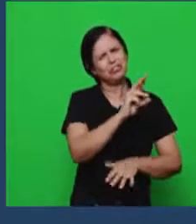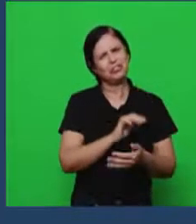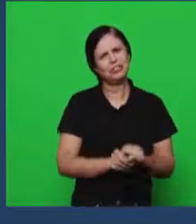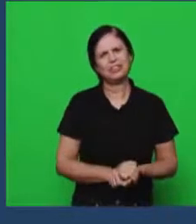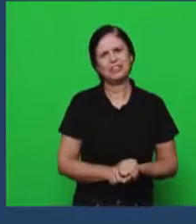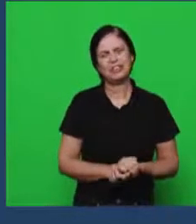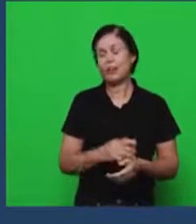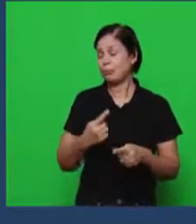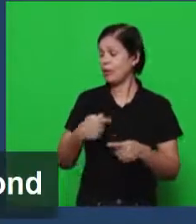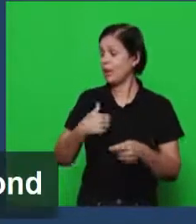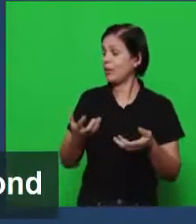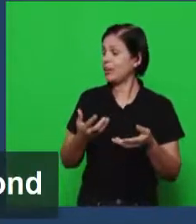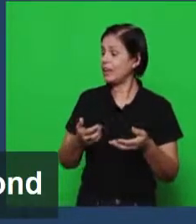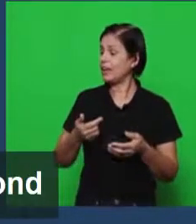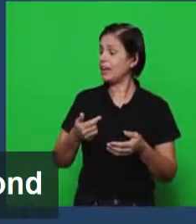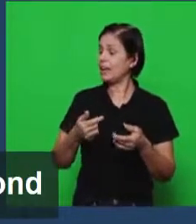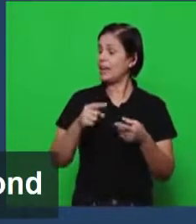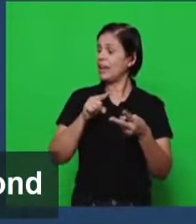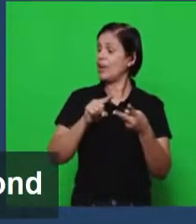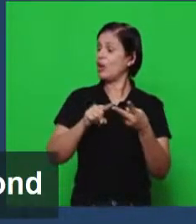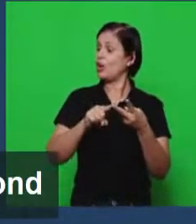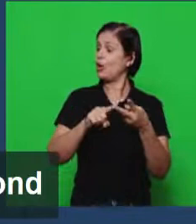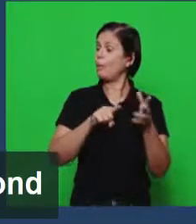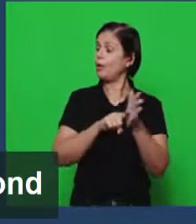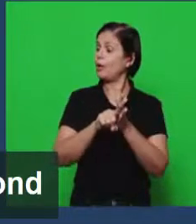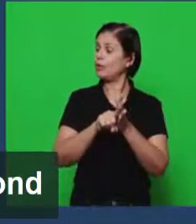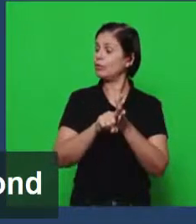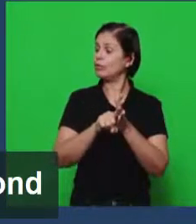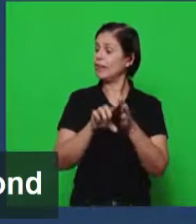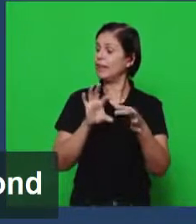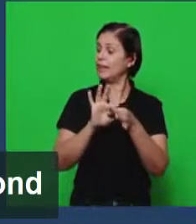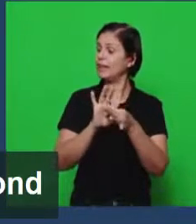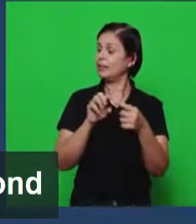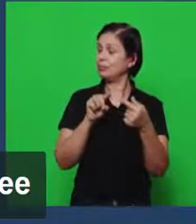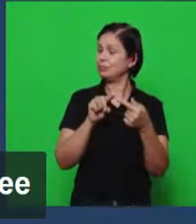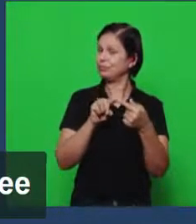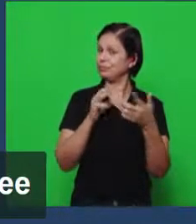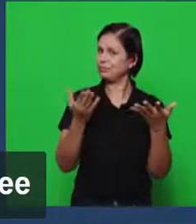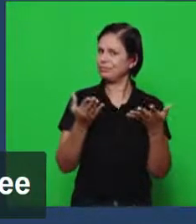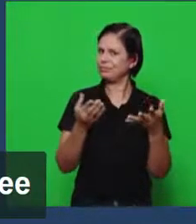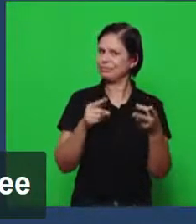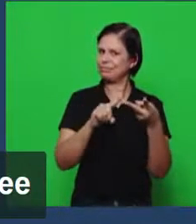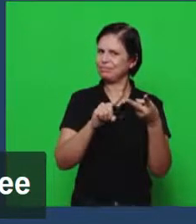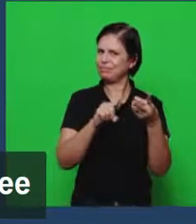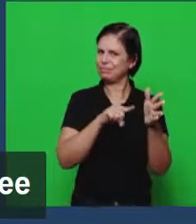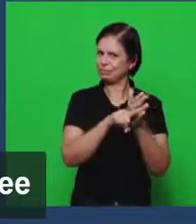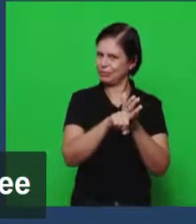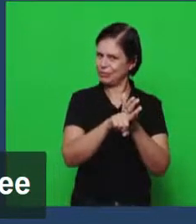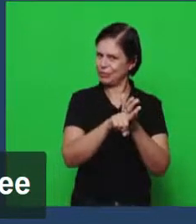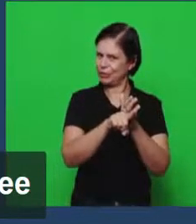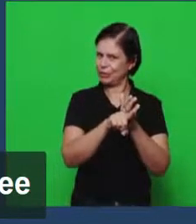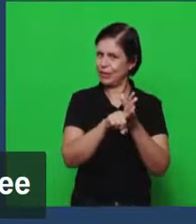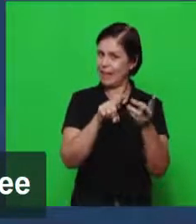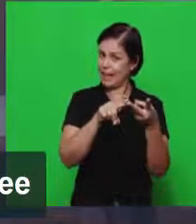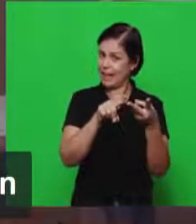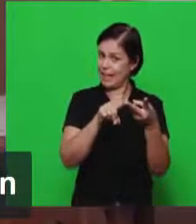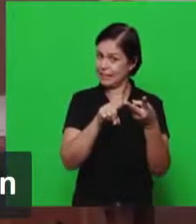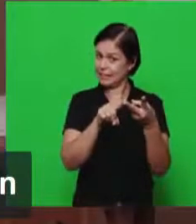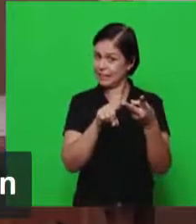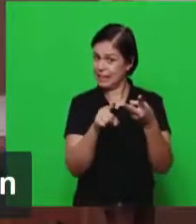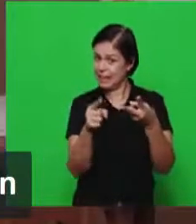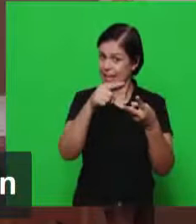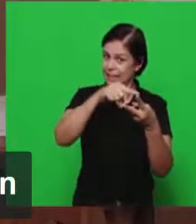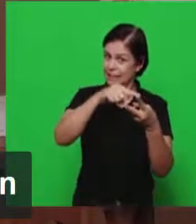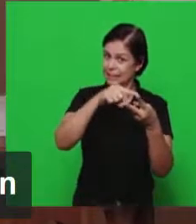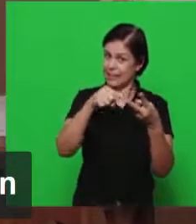fazer a segunda pergunta, porque ela está ligada à primeira, não é? Então, na segunda pergunta, que está ligada à primeira, vejam